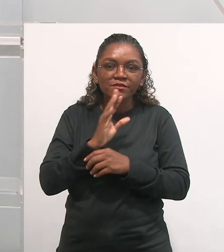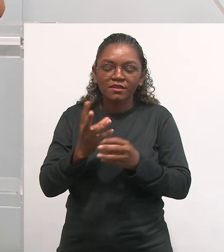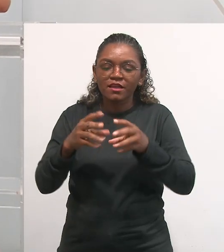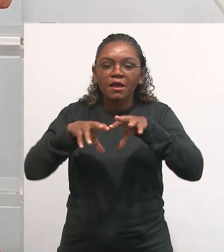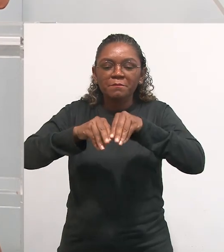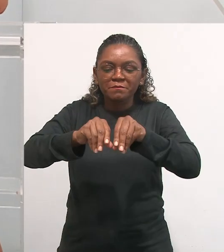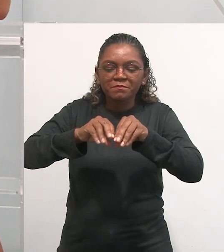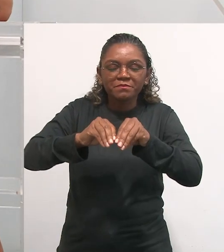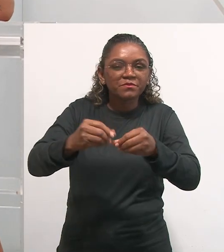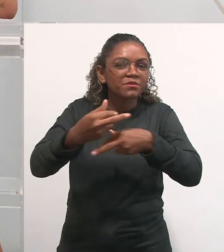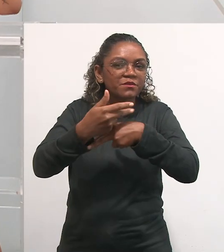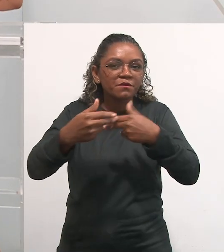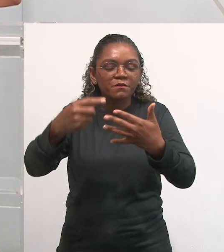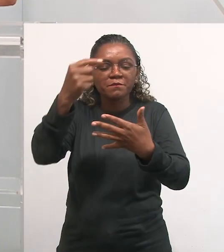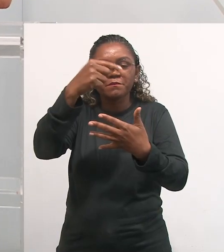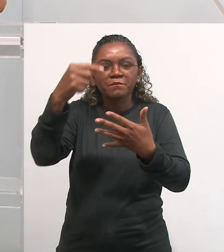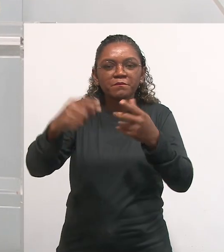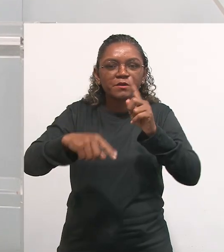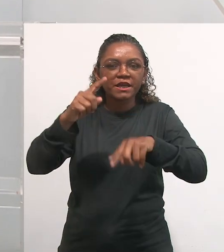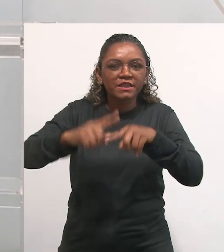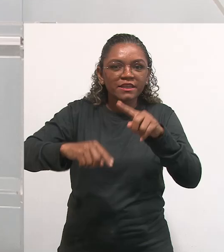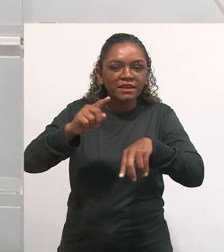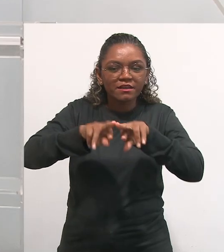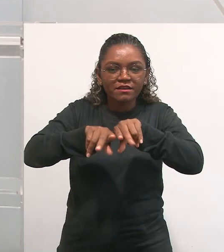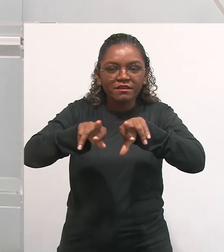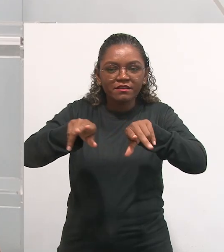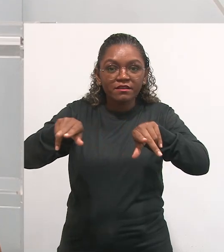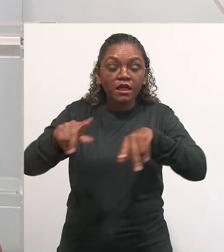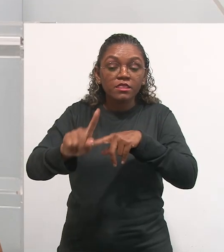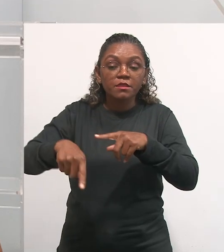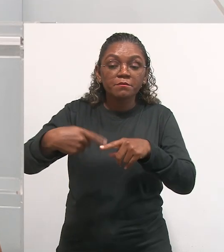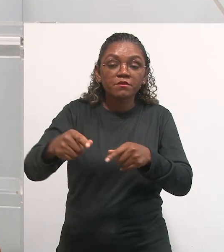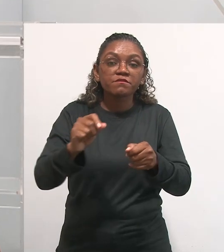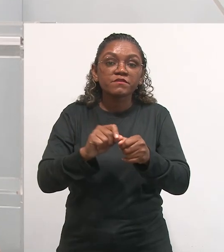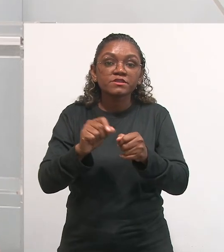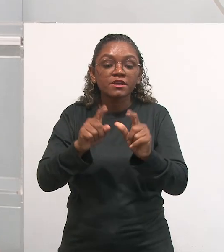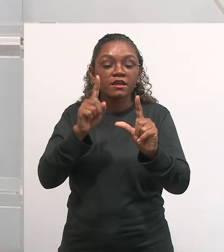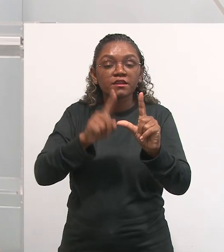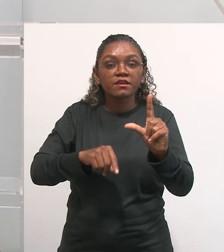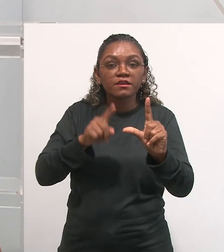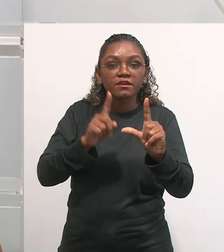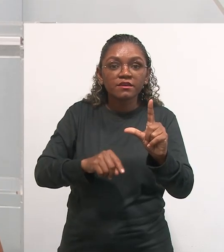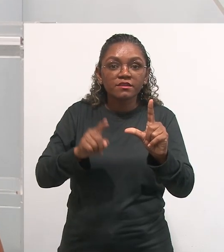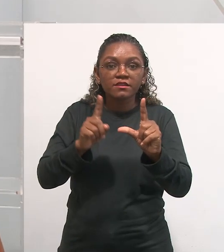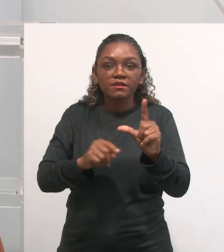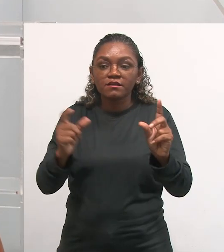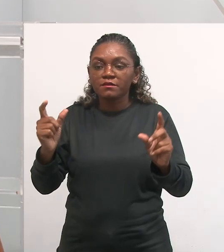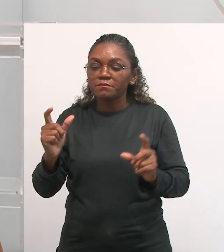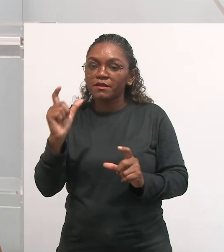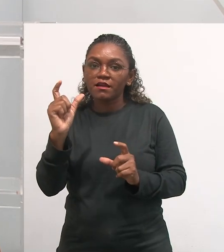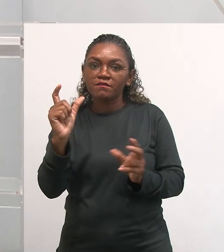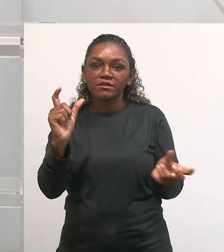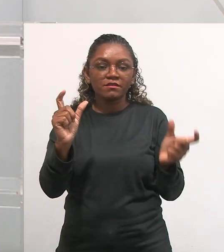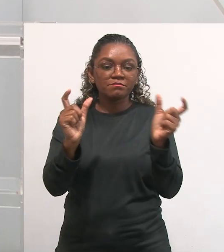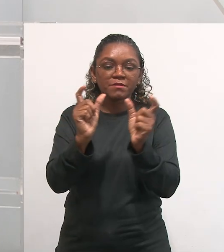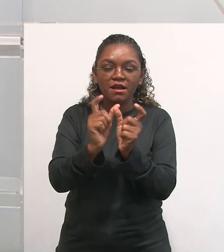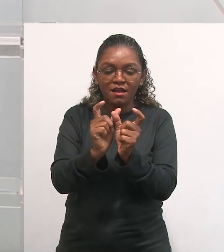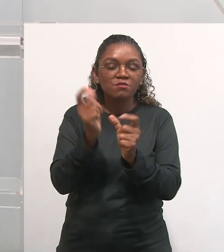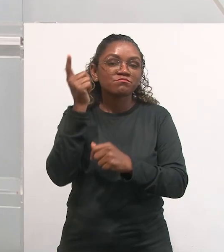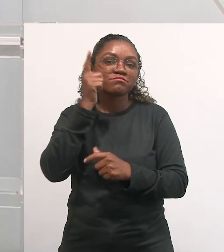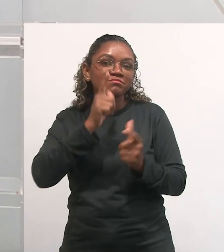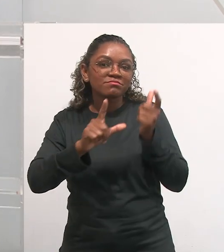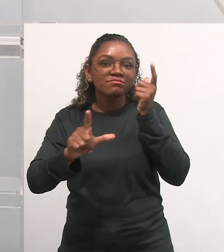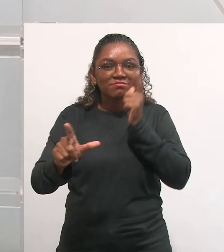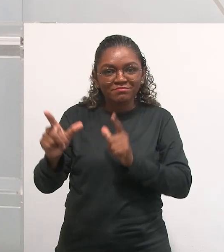com o galho, com a linha, até depois quando ele já começa a juntar as palavras, quando ele começa a fazer as decodificações,